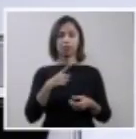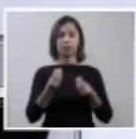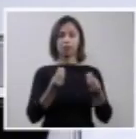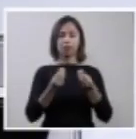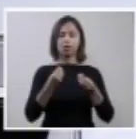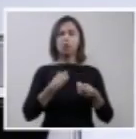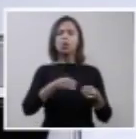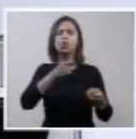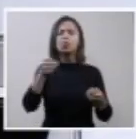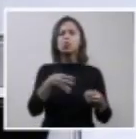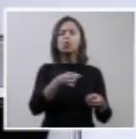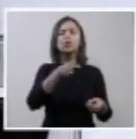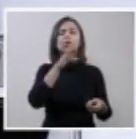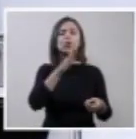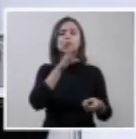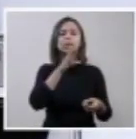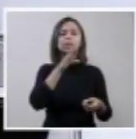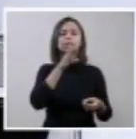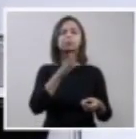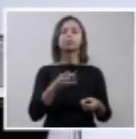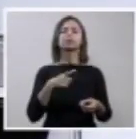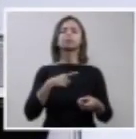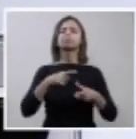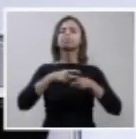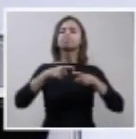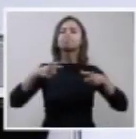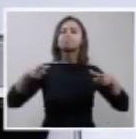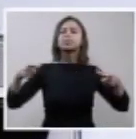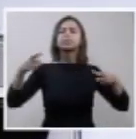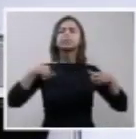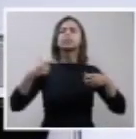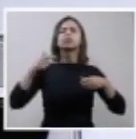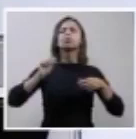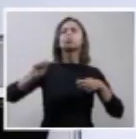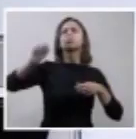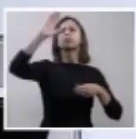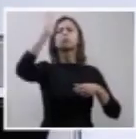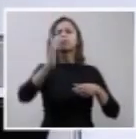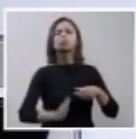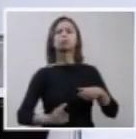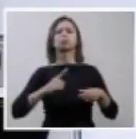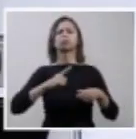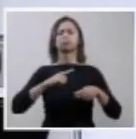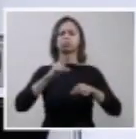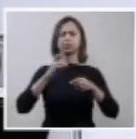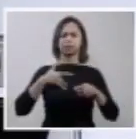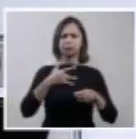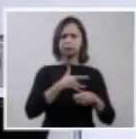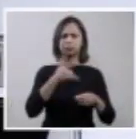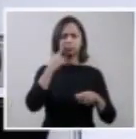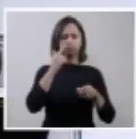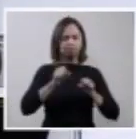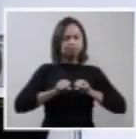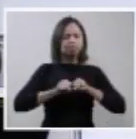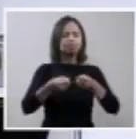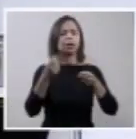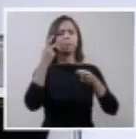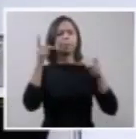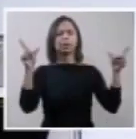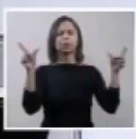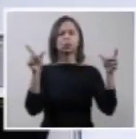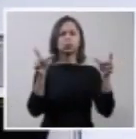conhecimentos, um grande esforço de universalização da atenção, um grande esforço da redução das